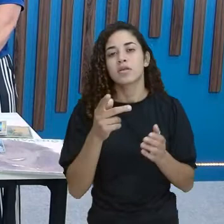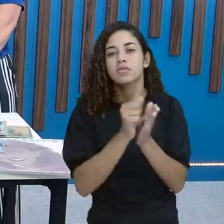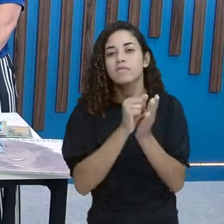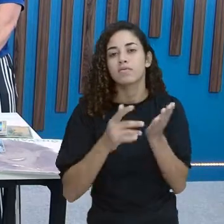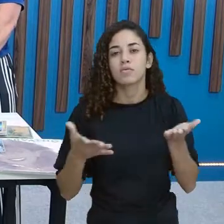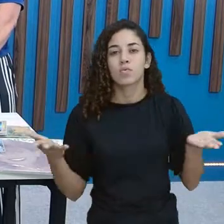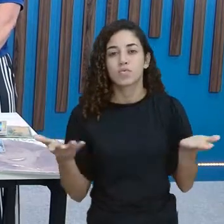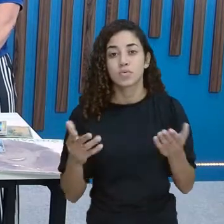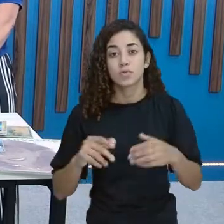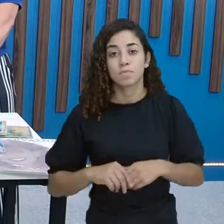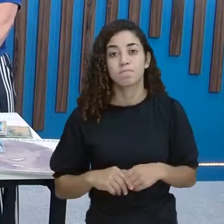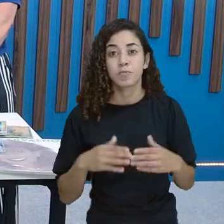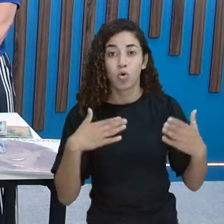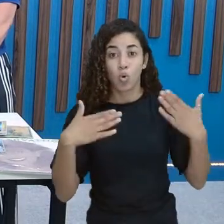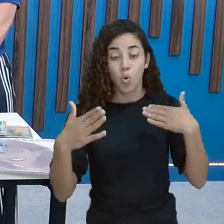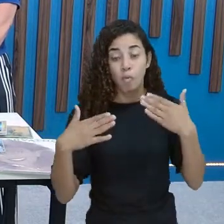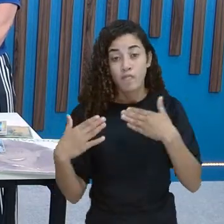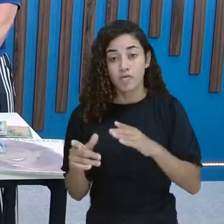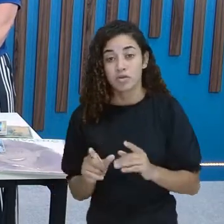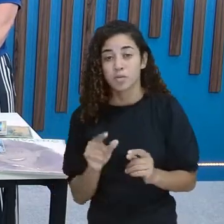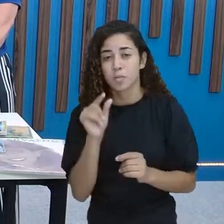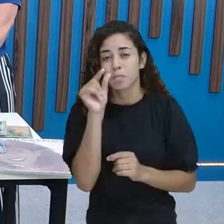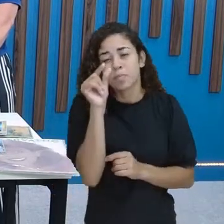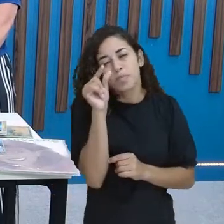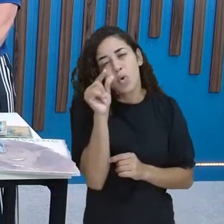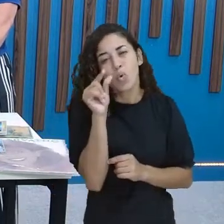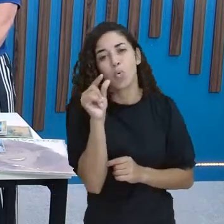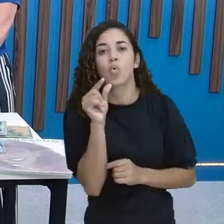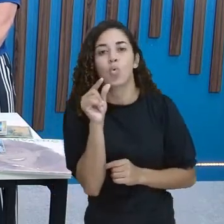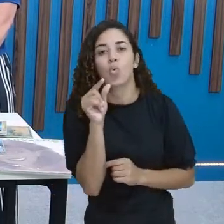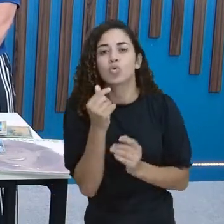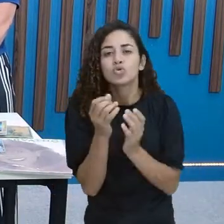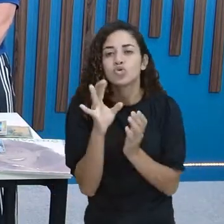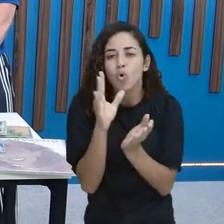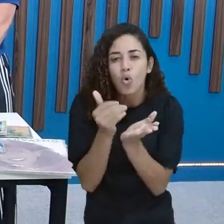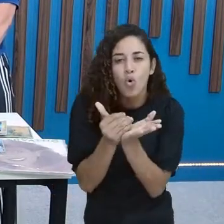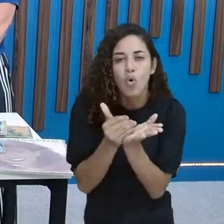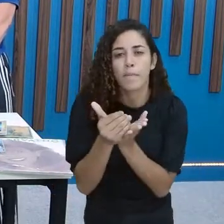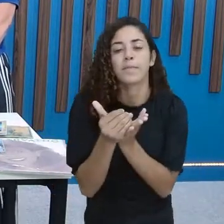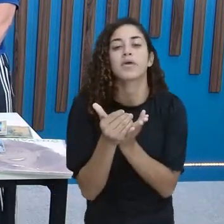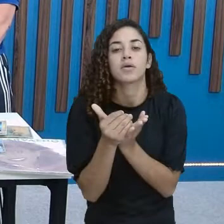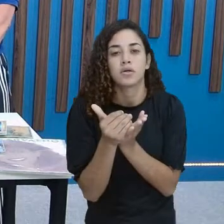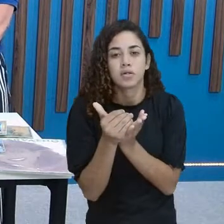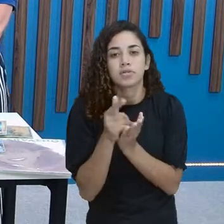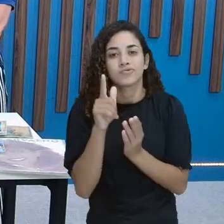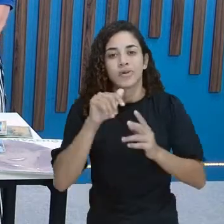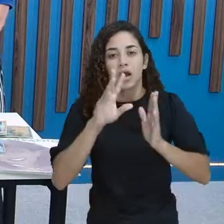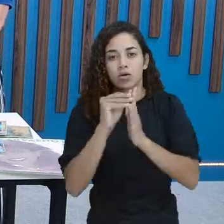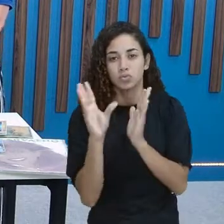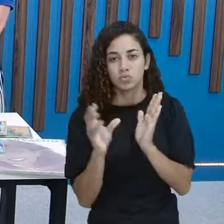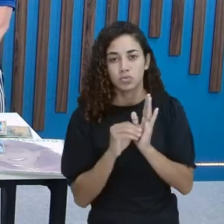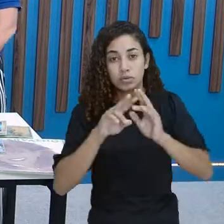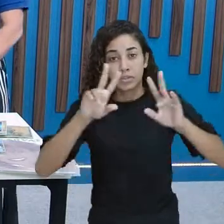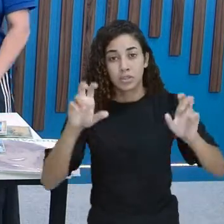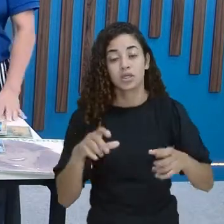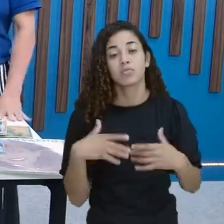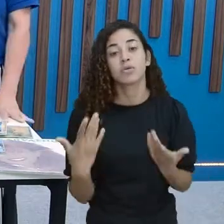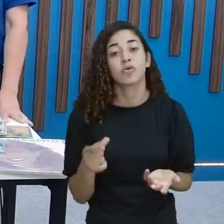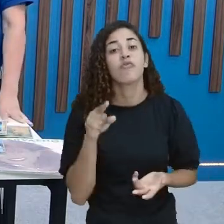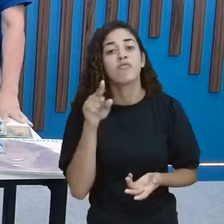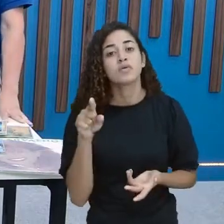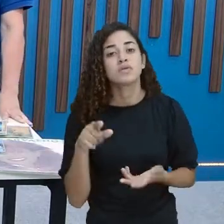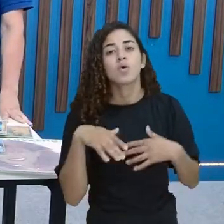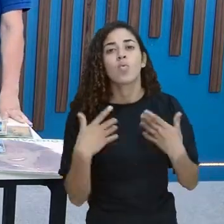hoje Conversamos Uma pitadinha Um comecinho Desse assunto E aí você